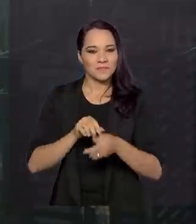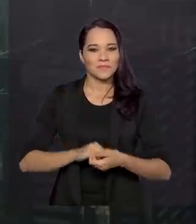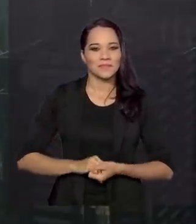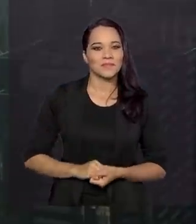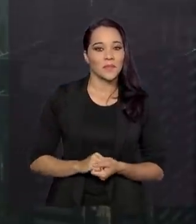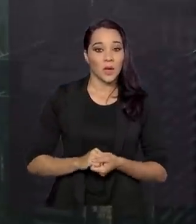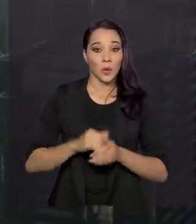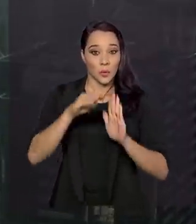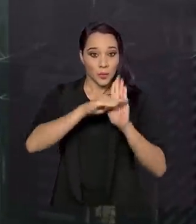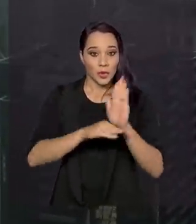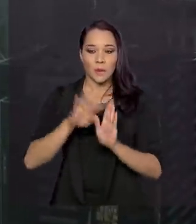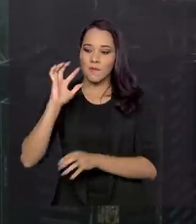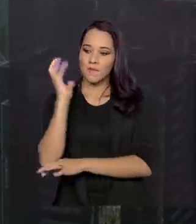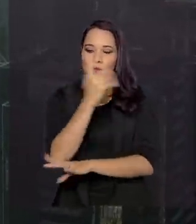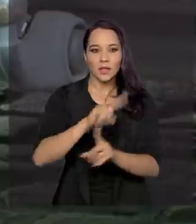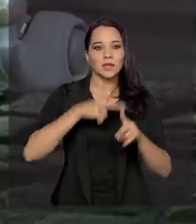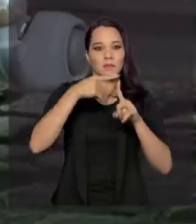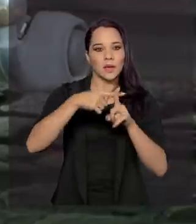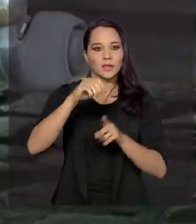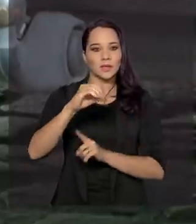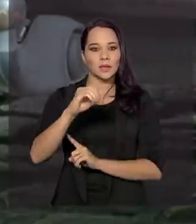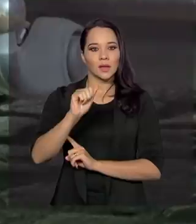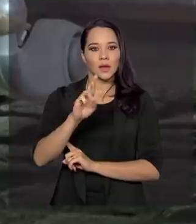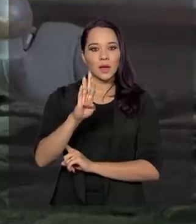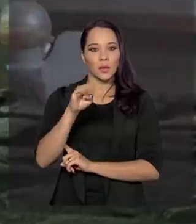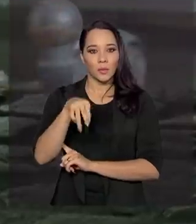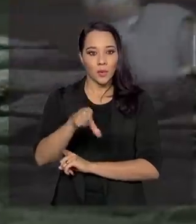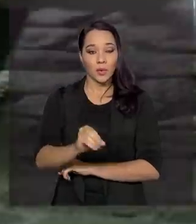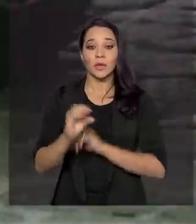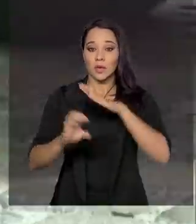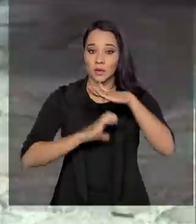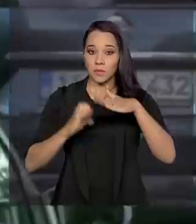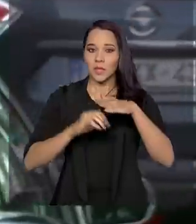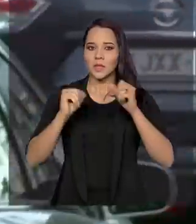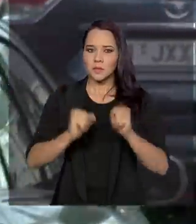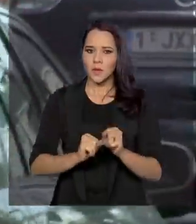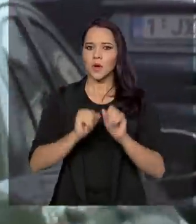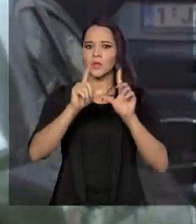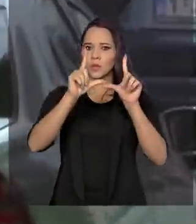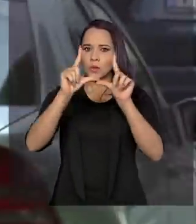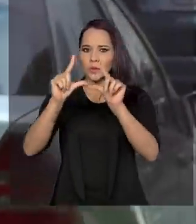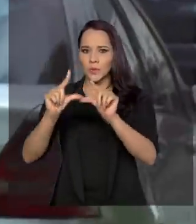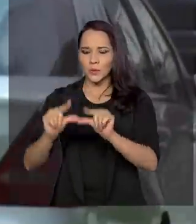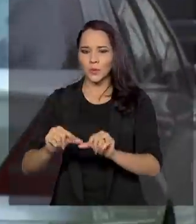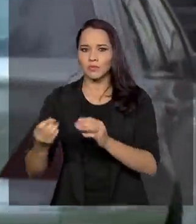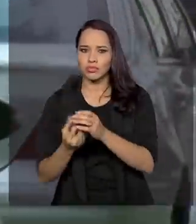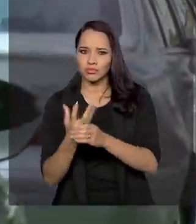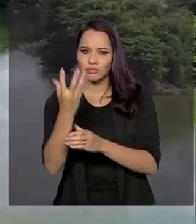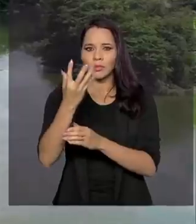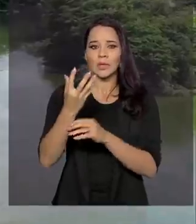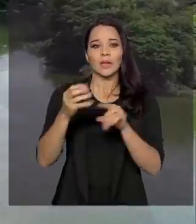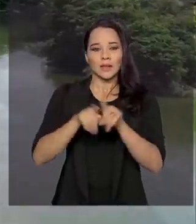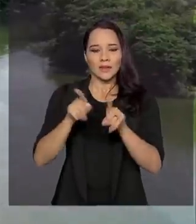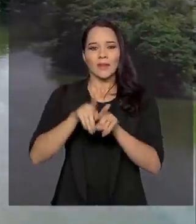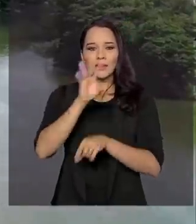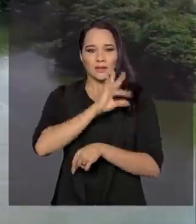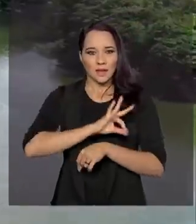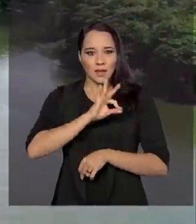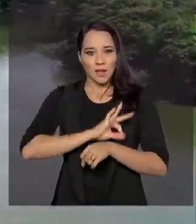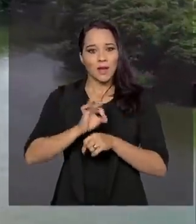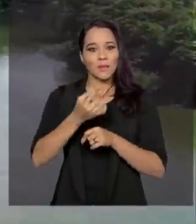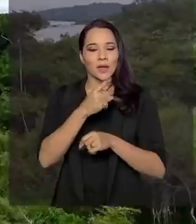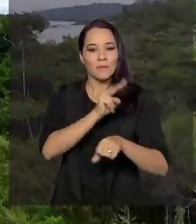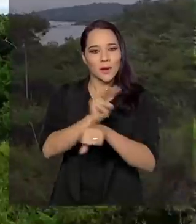com o programa Floresta Mais Carbono, empresas podem compensar emissões de carbono e gerar renda para quem